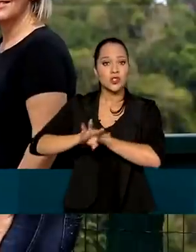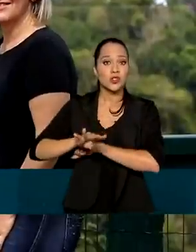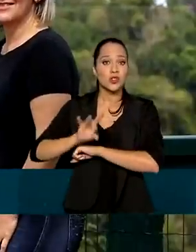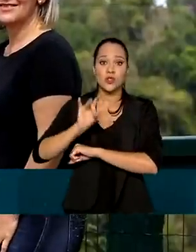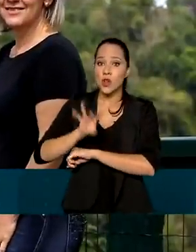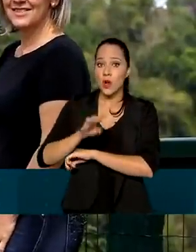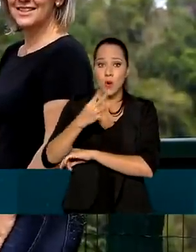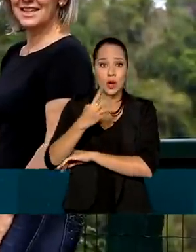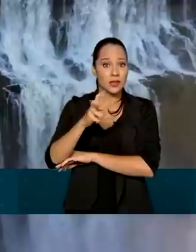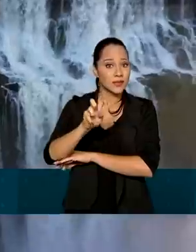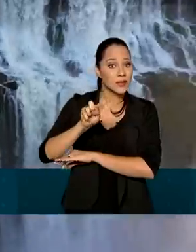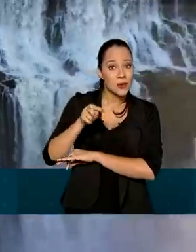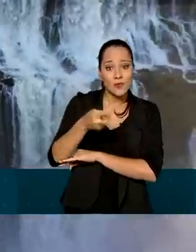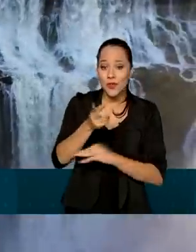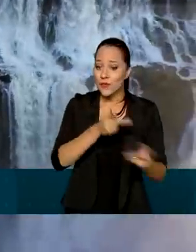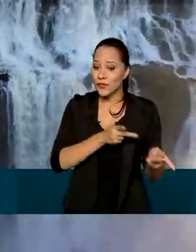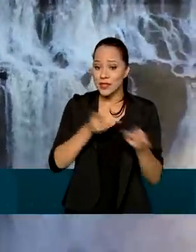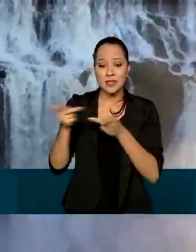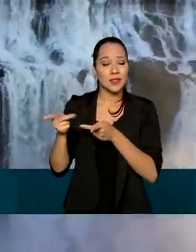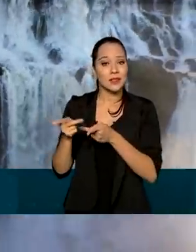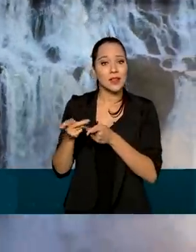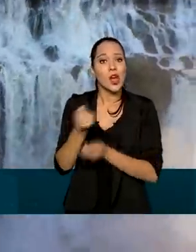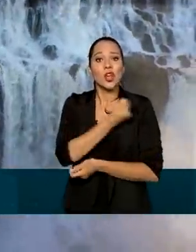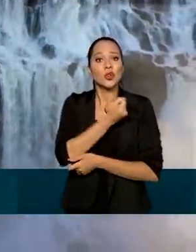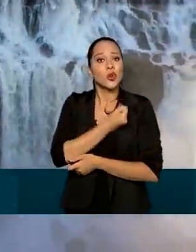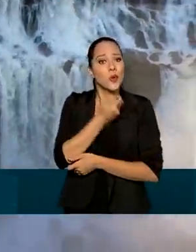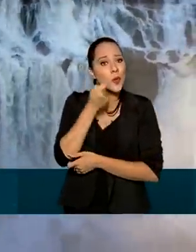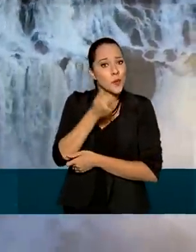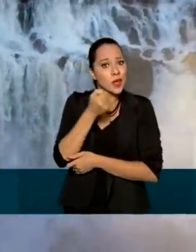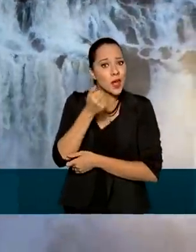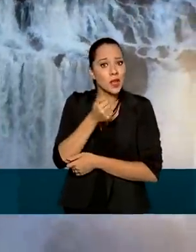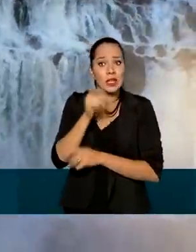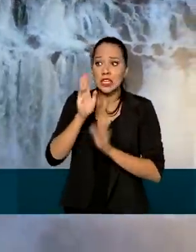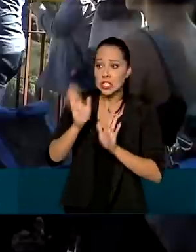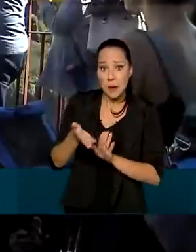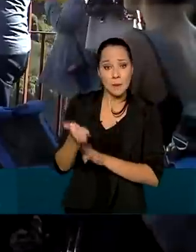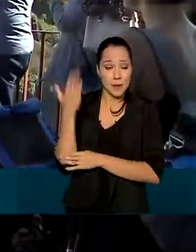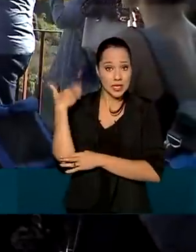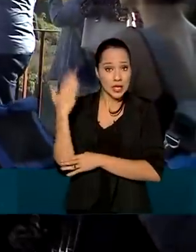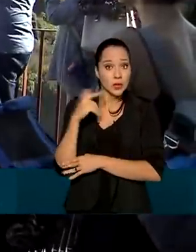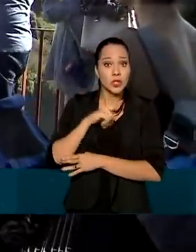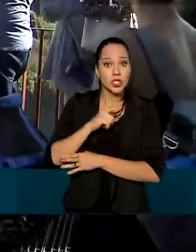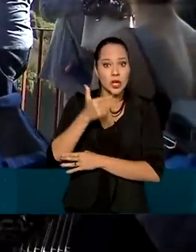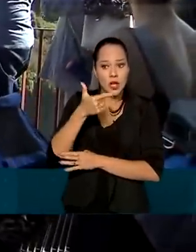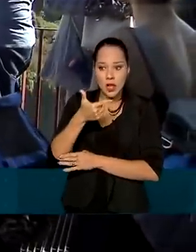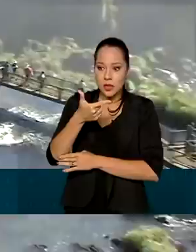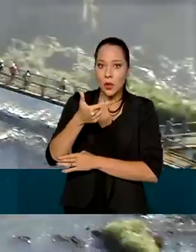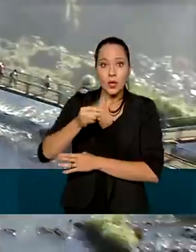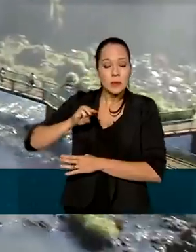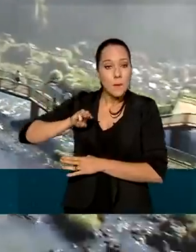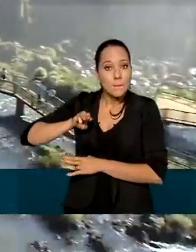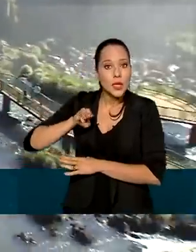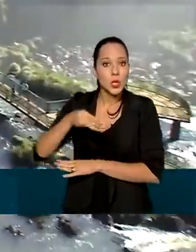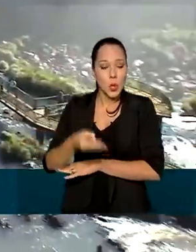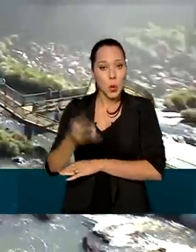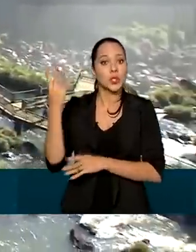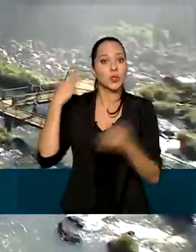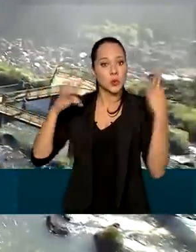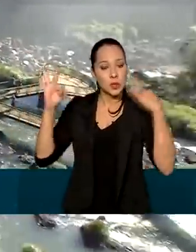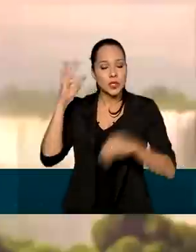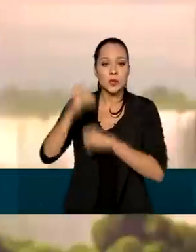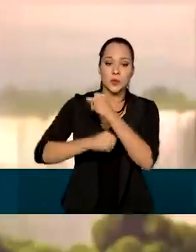mil visitantes. Números pequenos para um atrativo que chegou a receber 2 milhões de turistas em